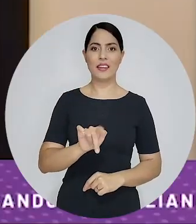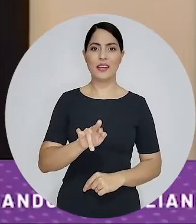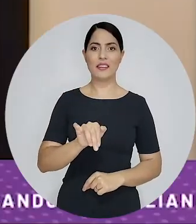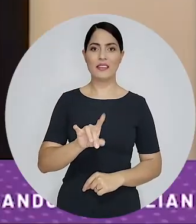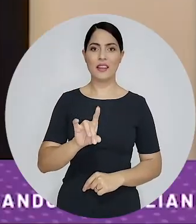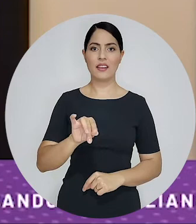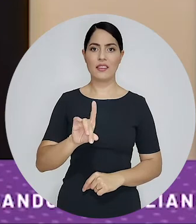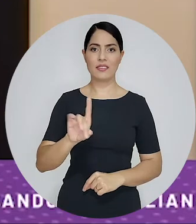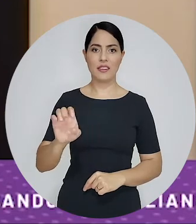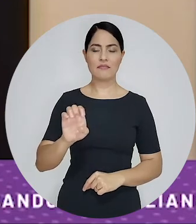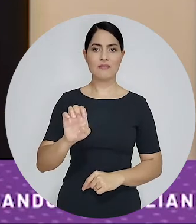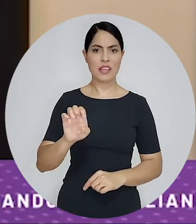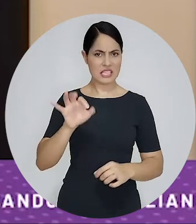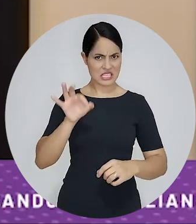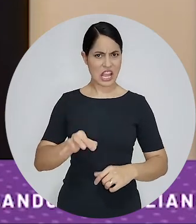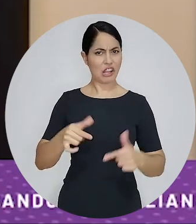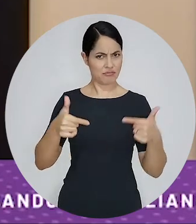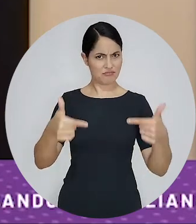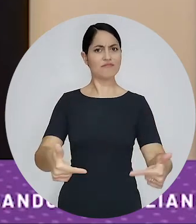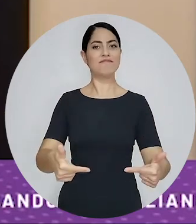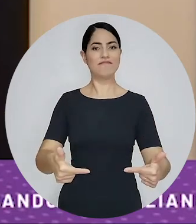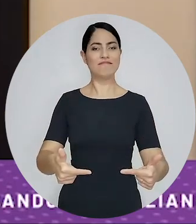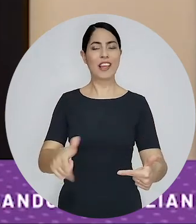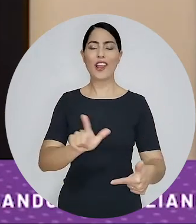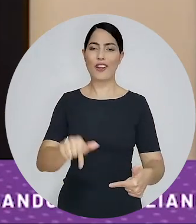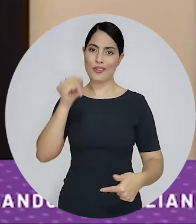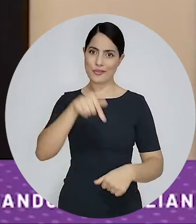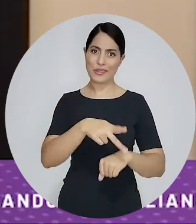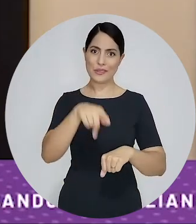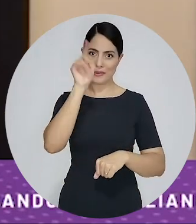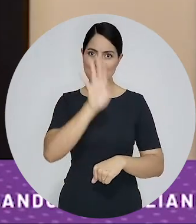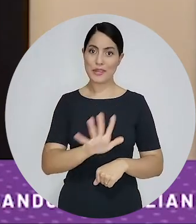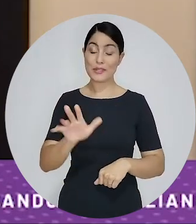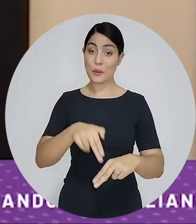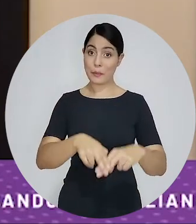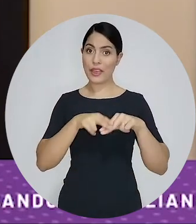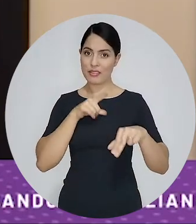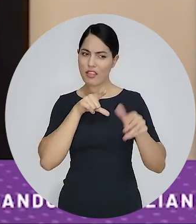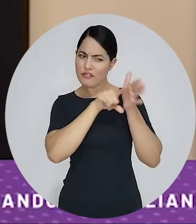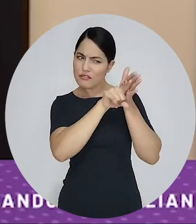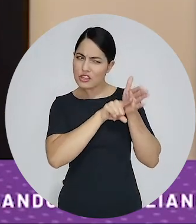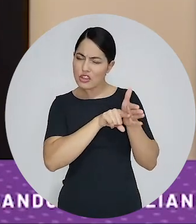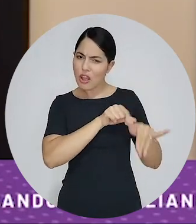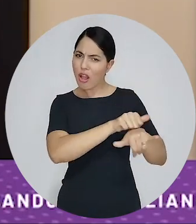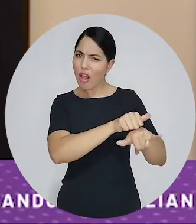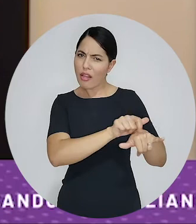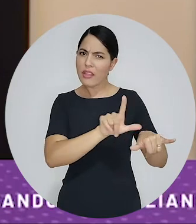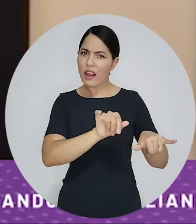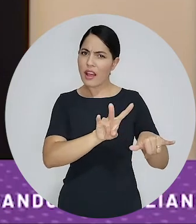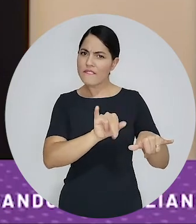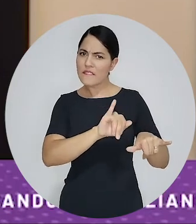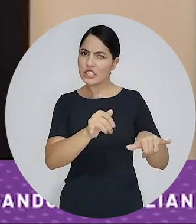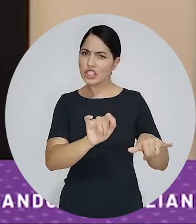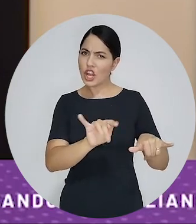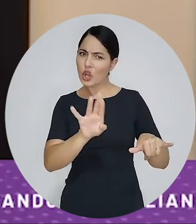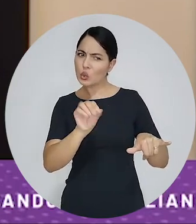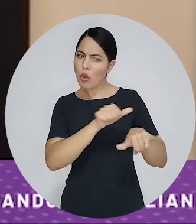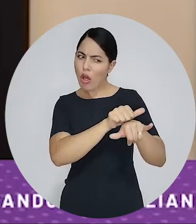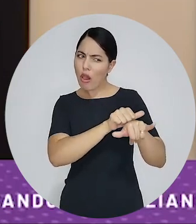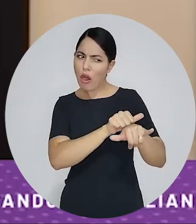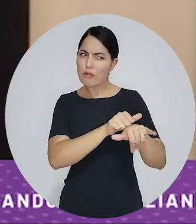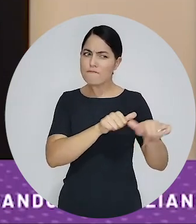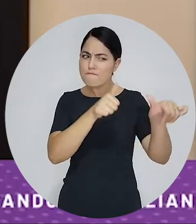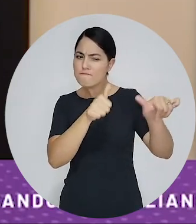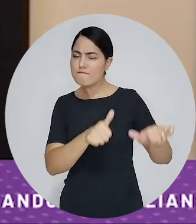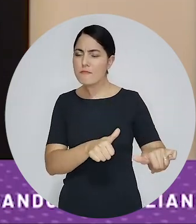tema ganhou muita notoriedade logicamente com as investigações da Lava Jato e por isso no Brasil ficou mais